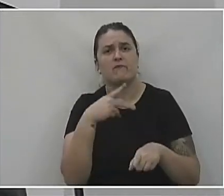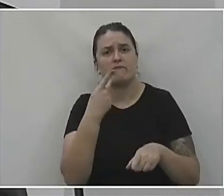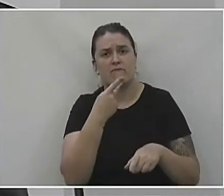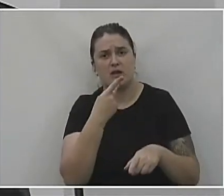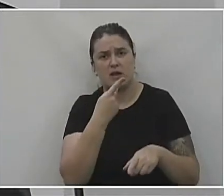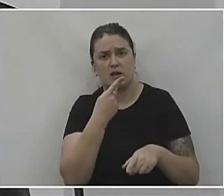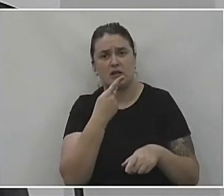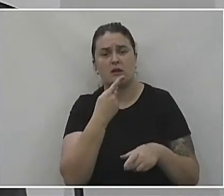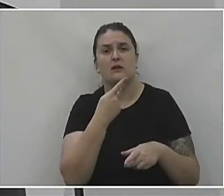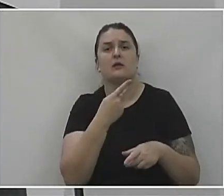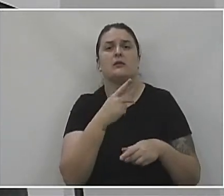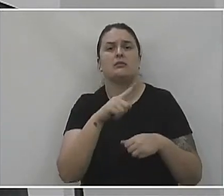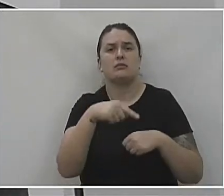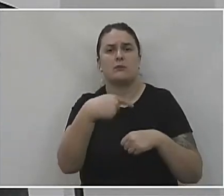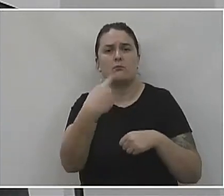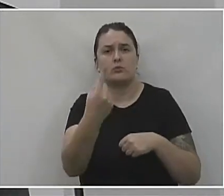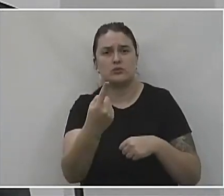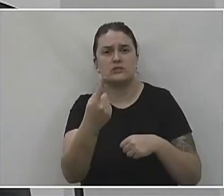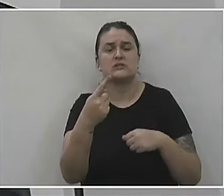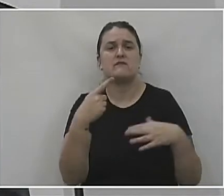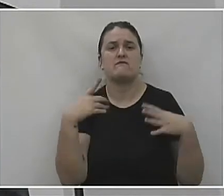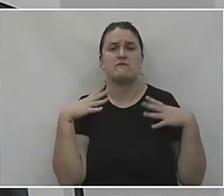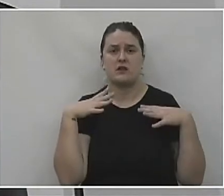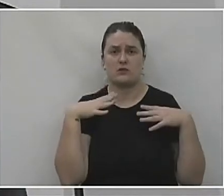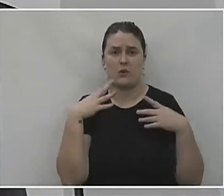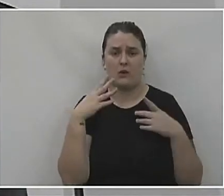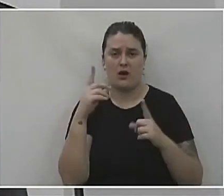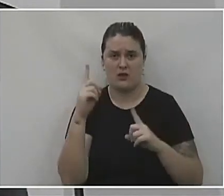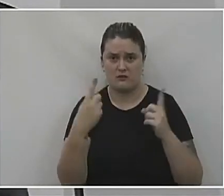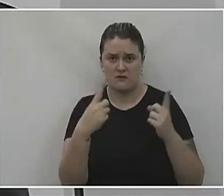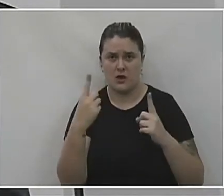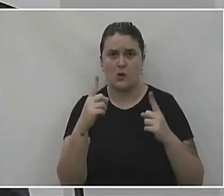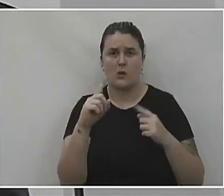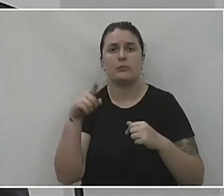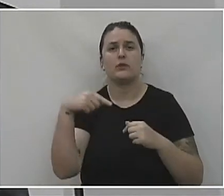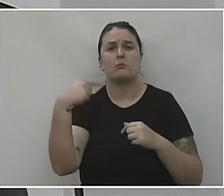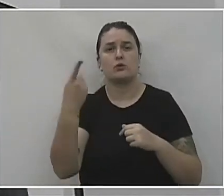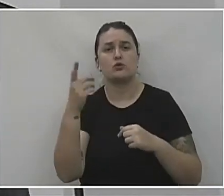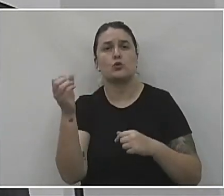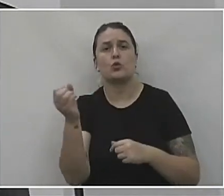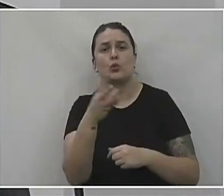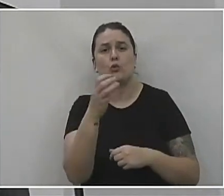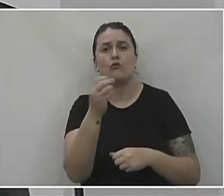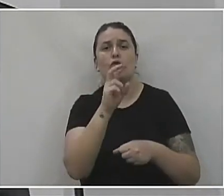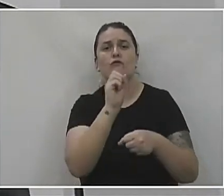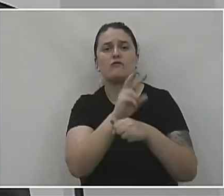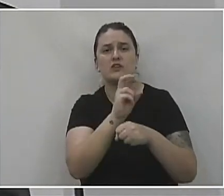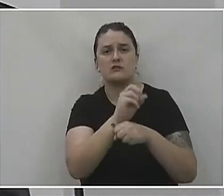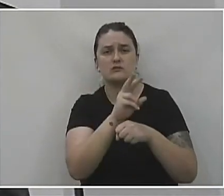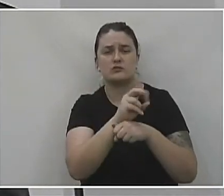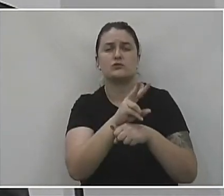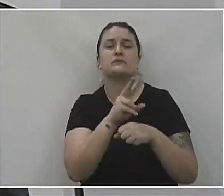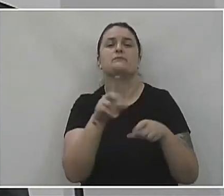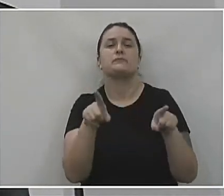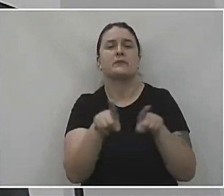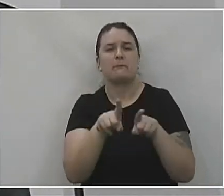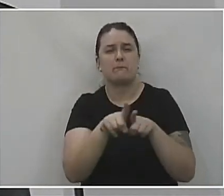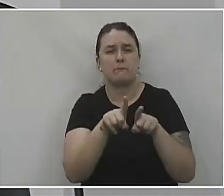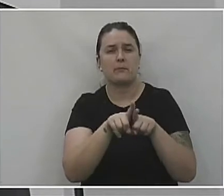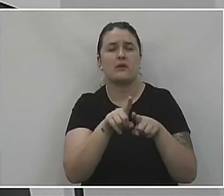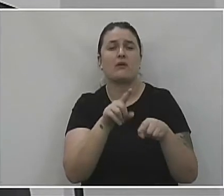aí de pós-feriado do carnaval, de novas cepas, de falta de restrição, de